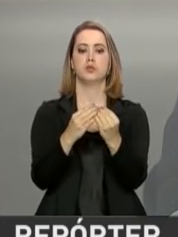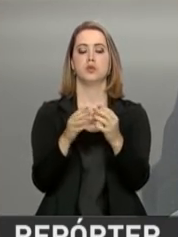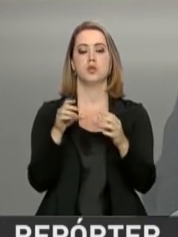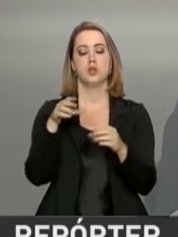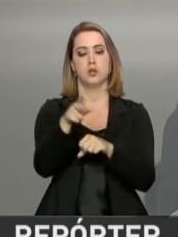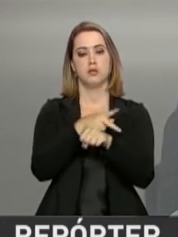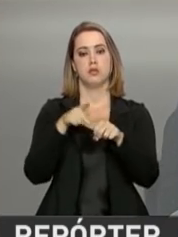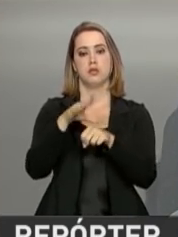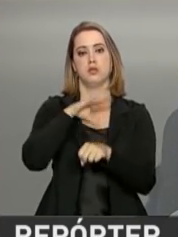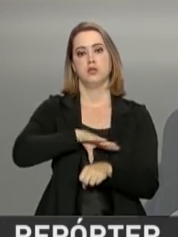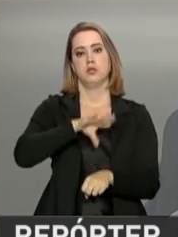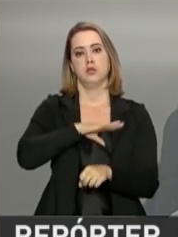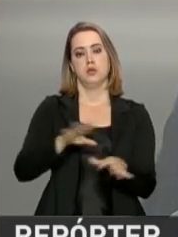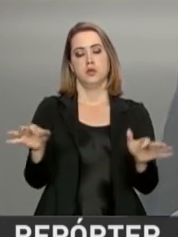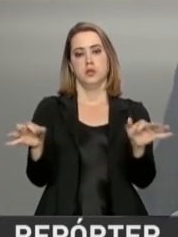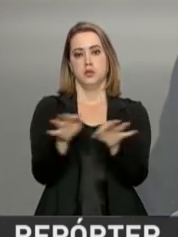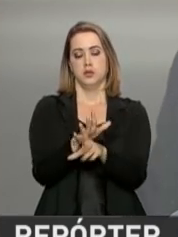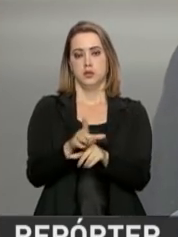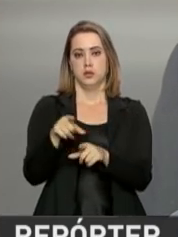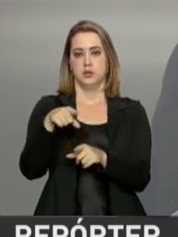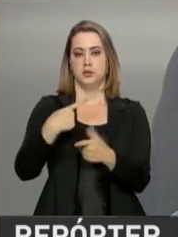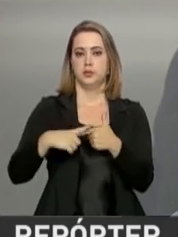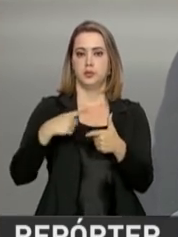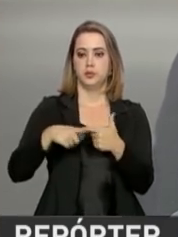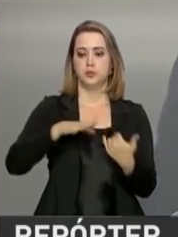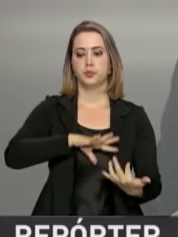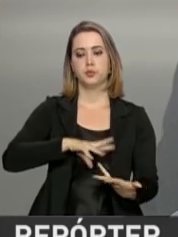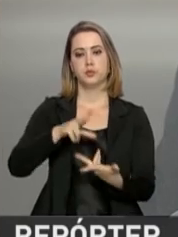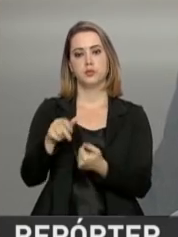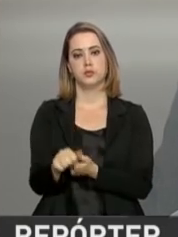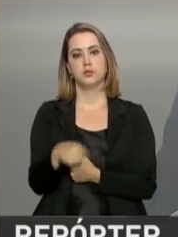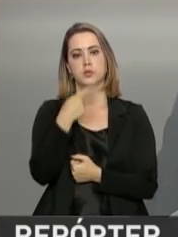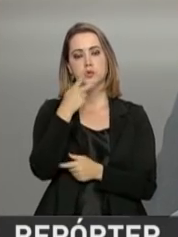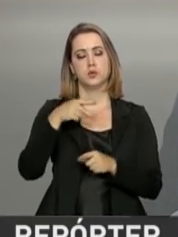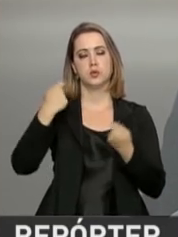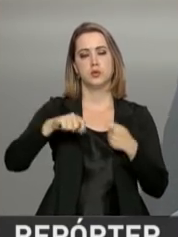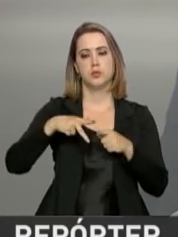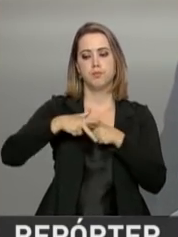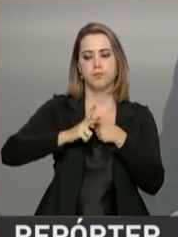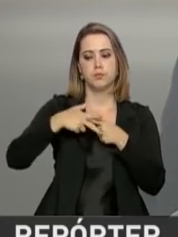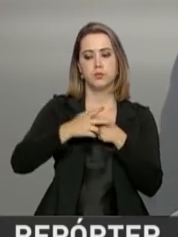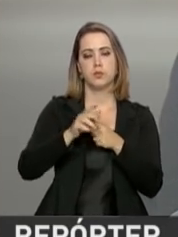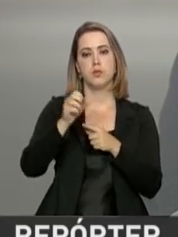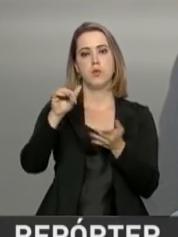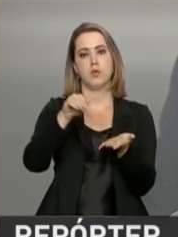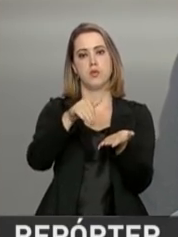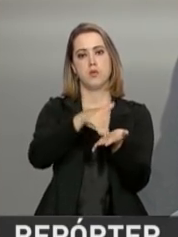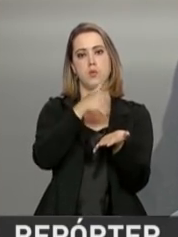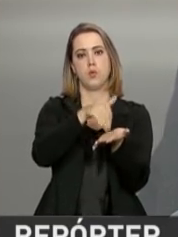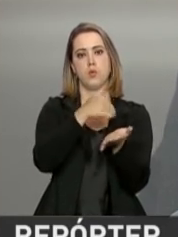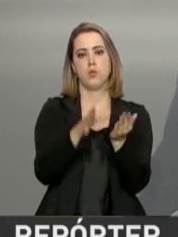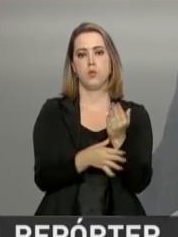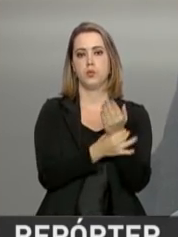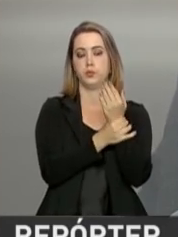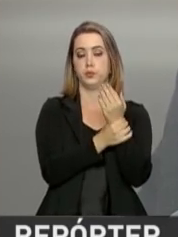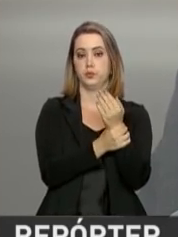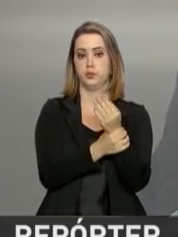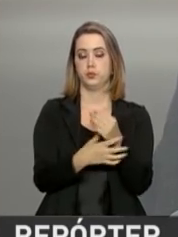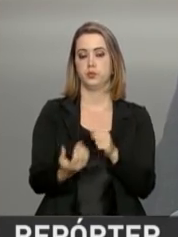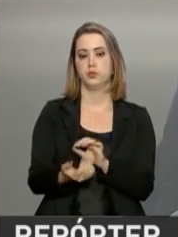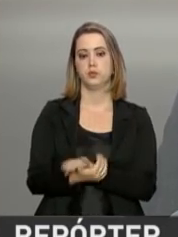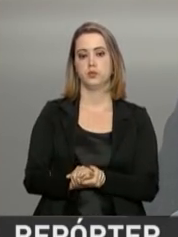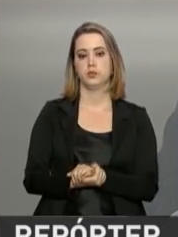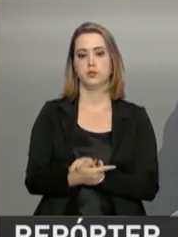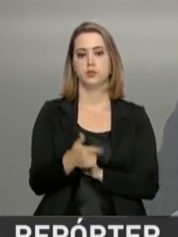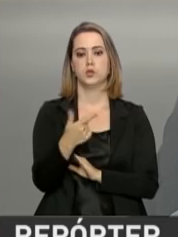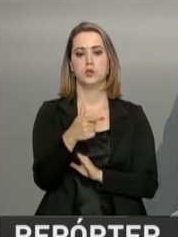portuguesa na solução dos conflitos globais e defendeu a reforma do Conselho de Segurança da ONU. Não haverá uma reforma